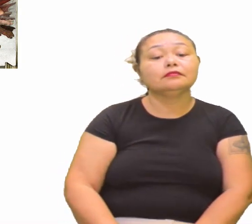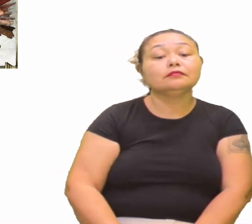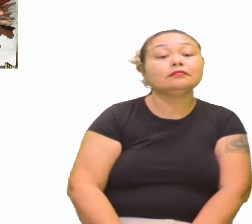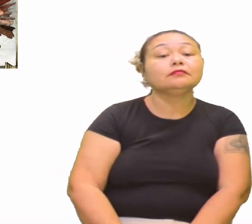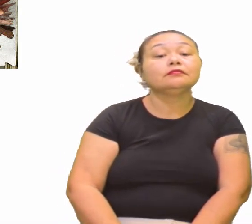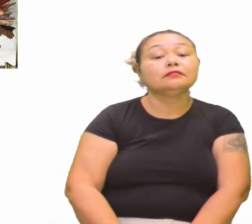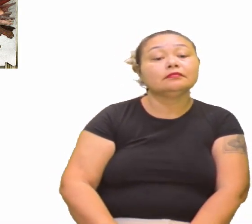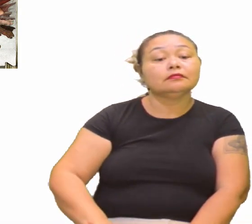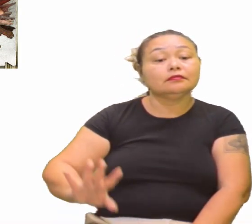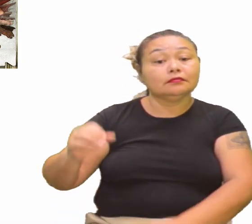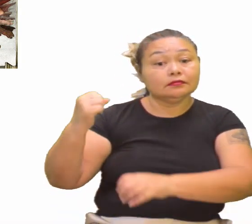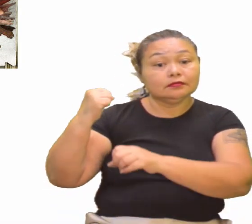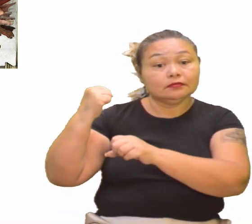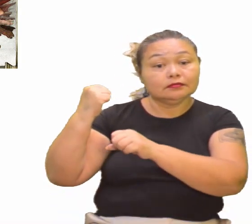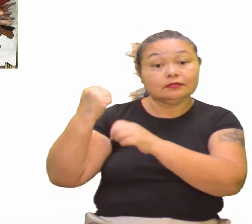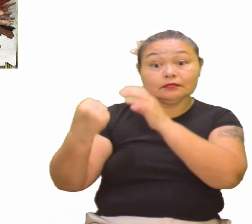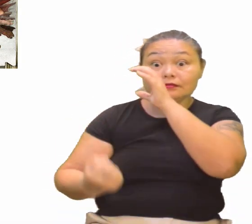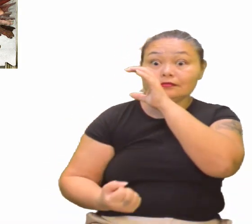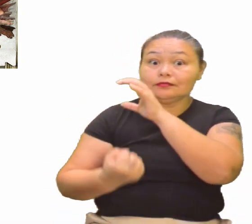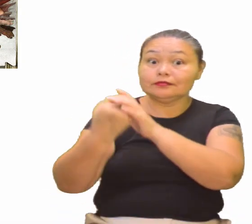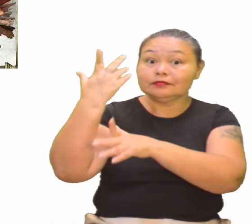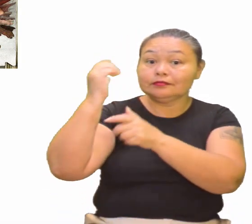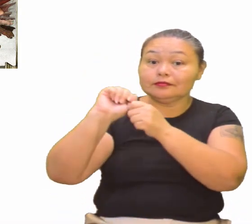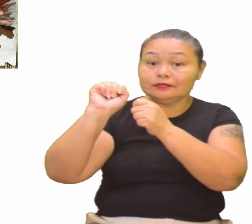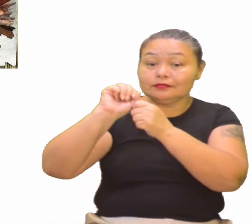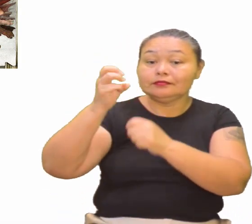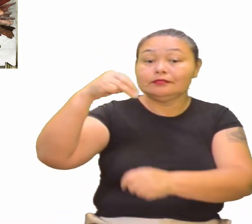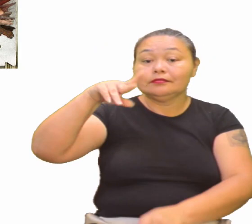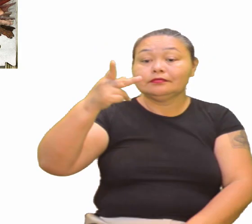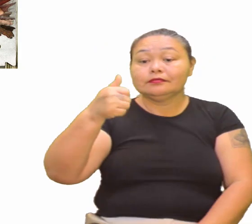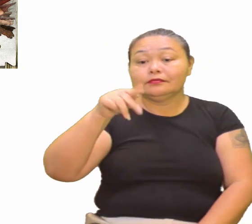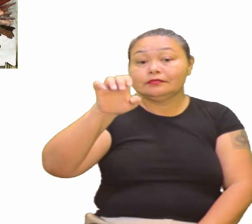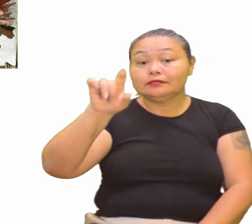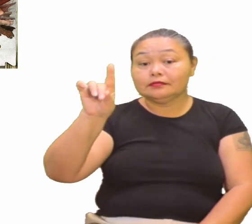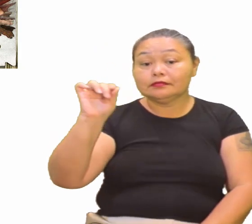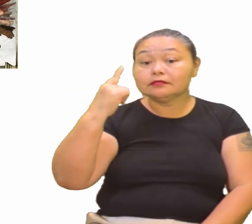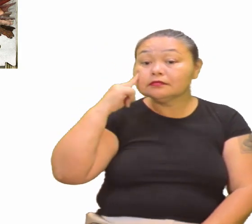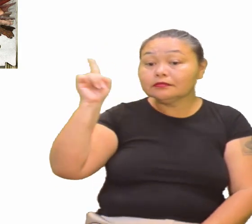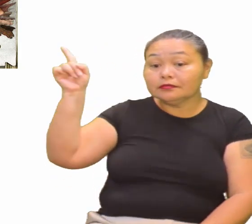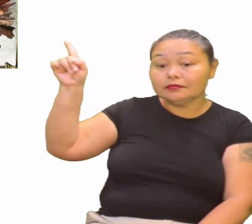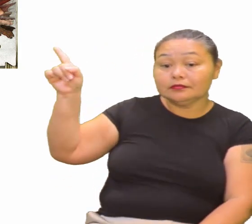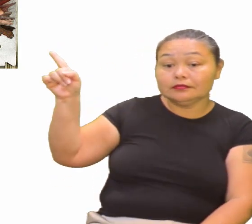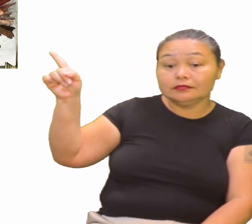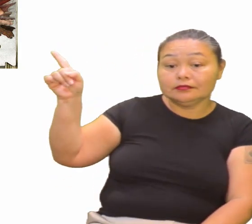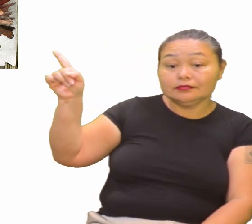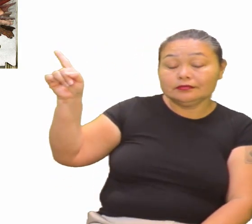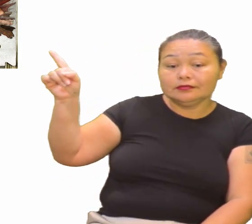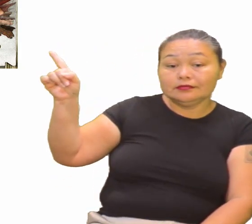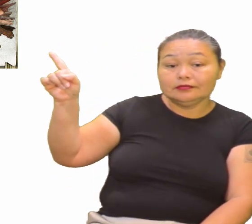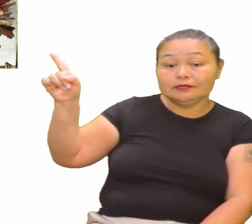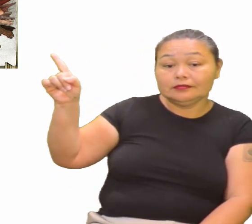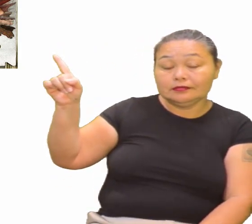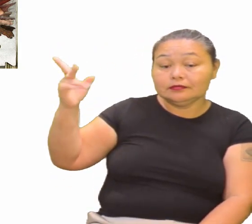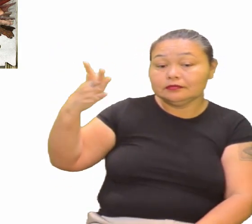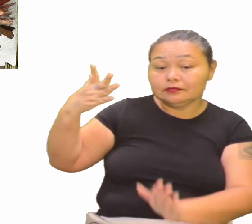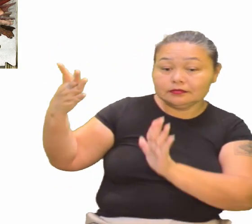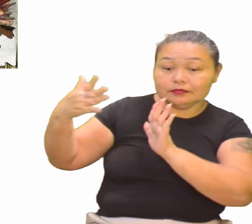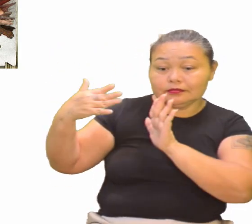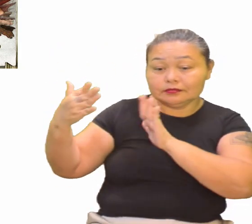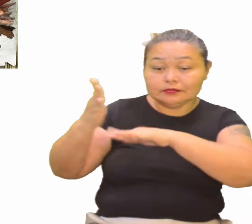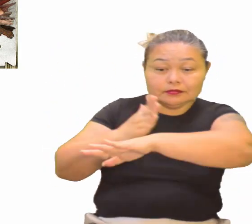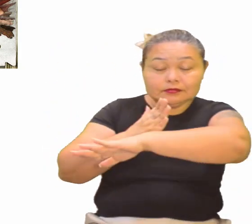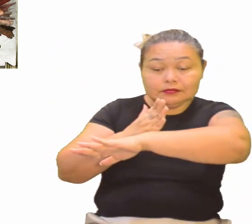A criação de Adão, Michelangelo. Então, às vezes, a gente usa a ruptura da